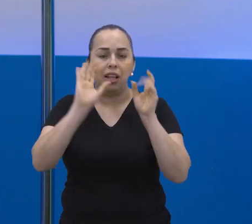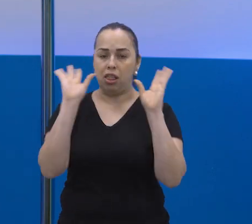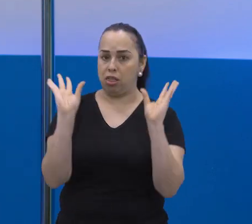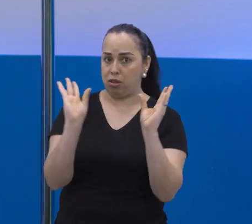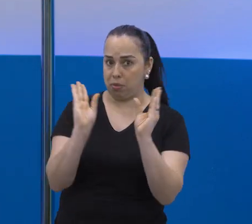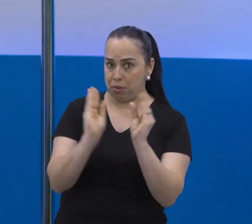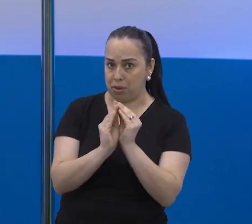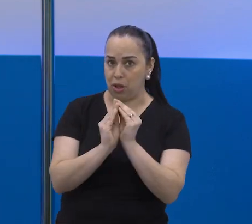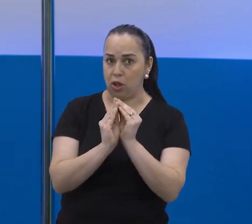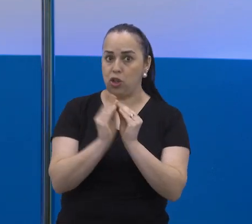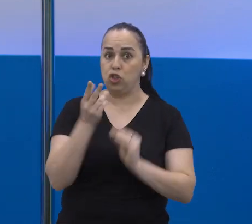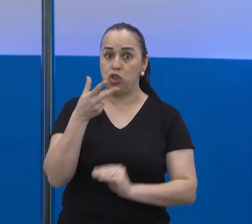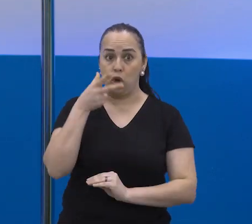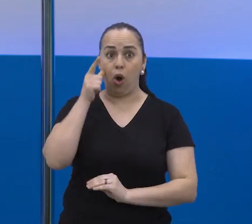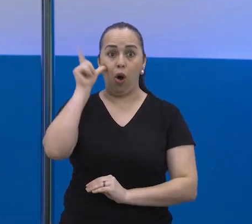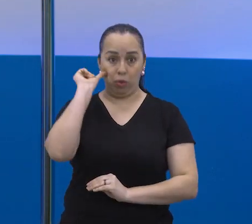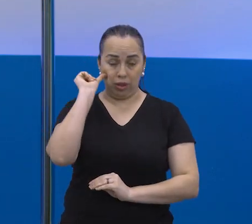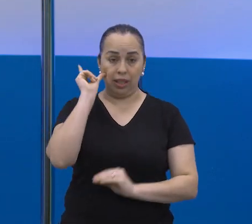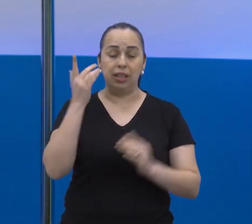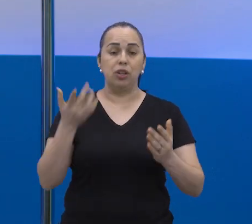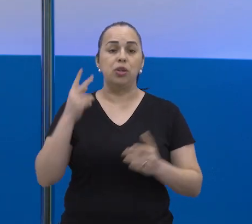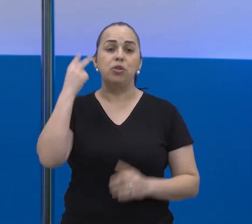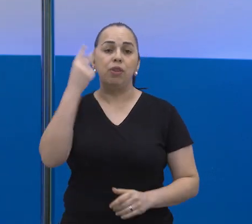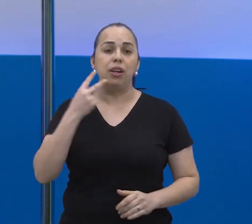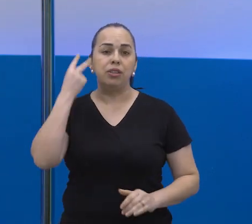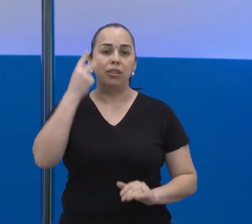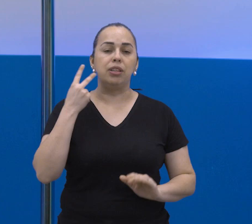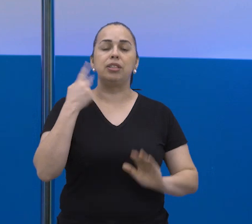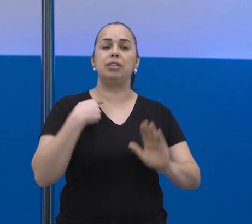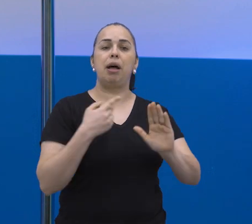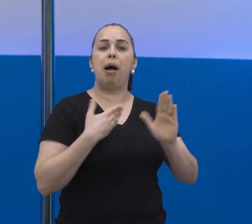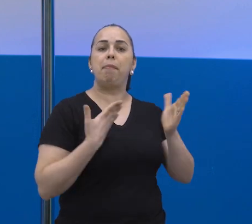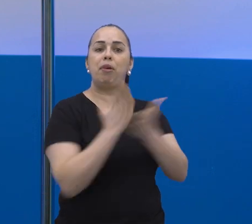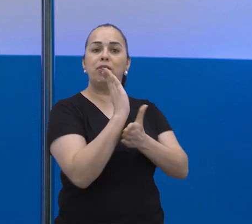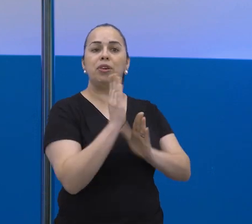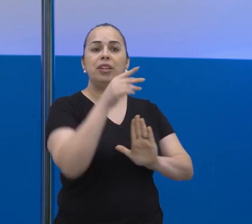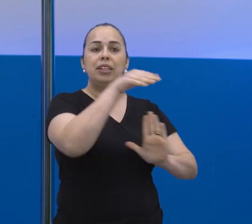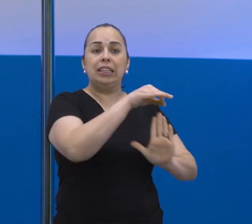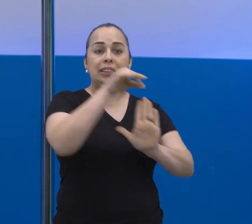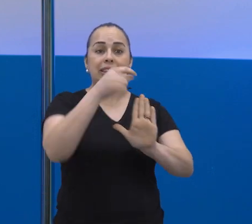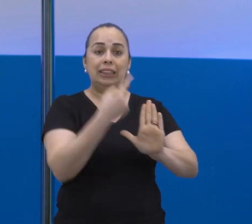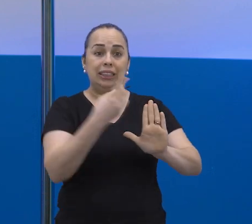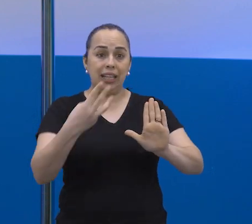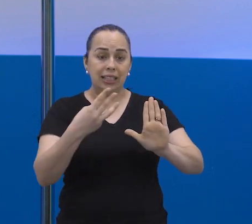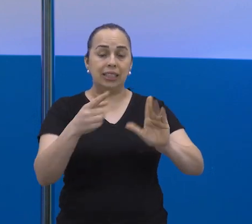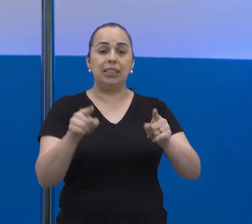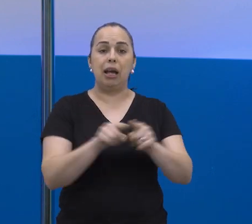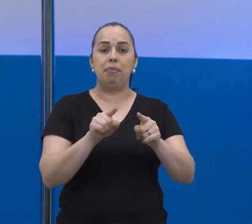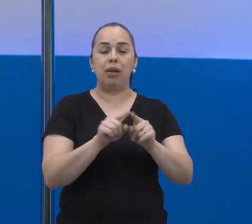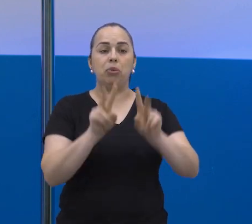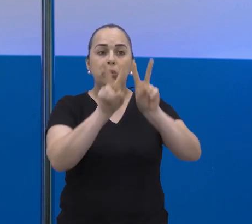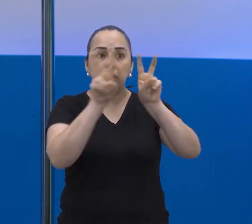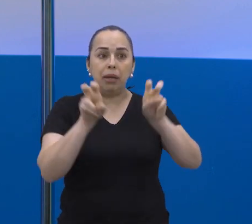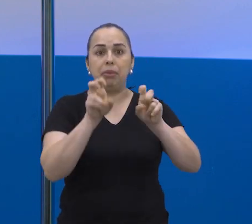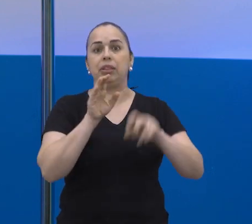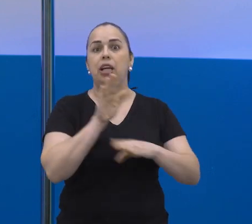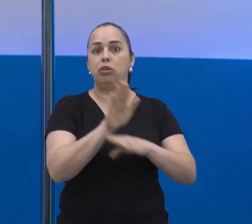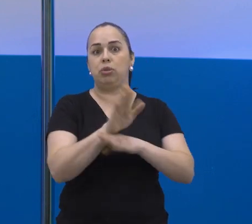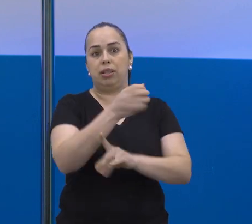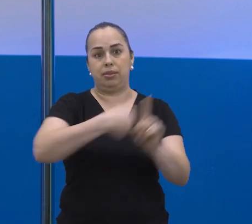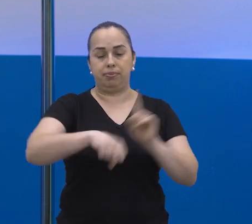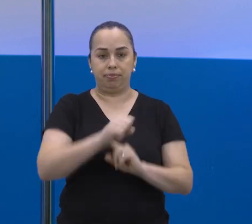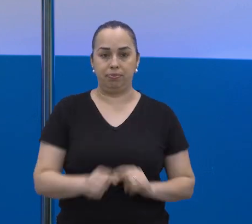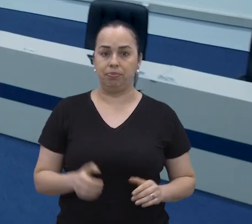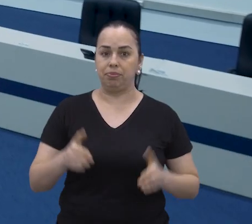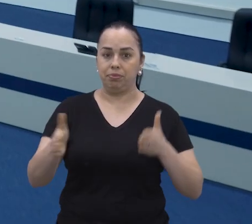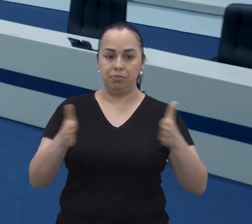sessão de Câmara realizada nesta terça-feira. Os vereadores aprovaram 13 requerimentos e trataram de temas de interesse